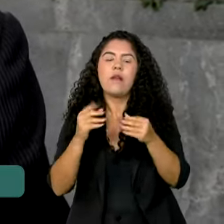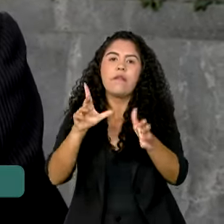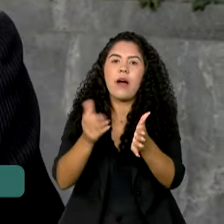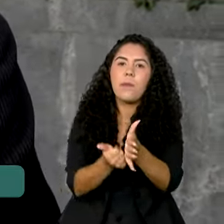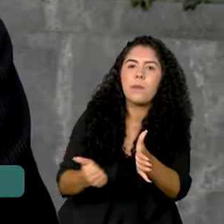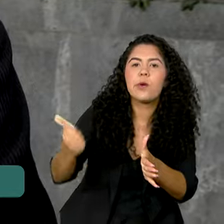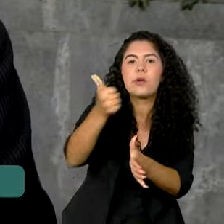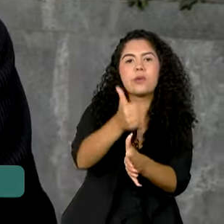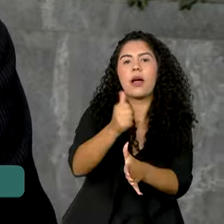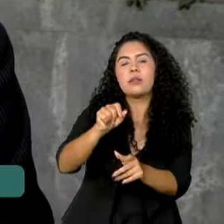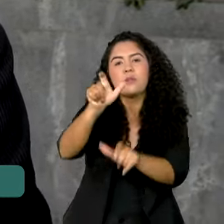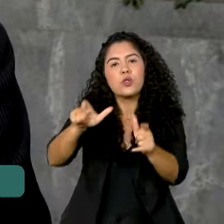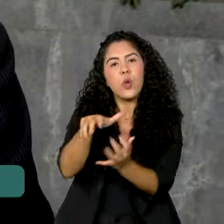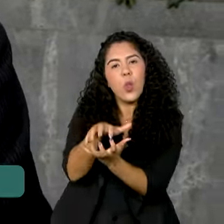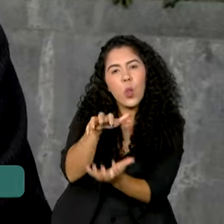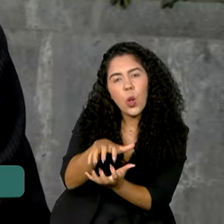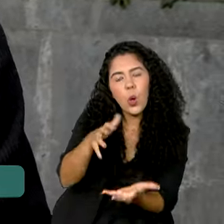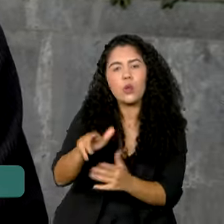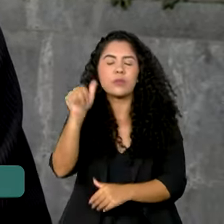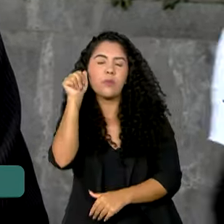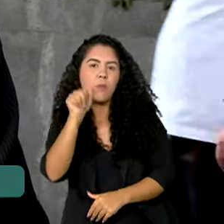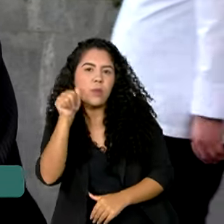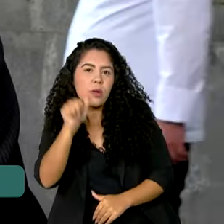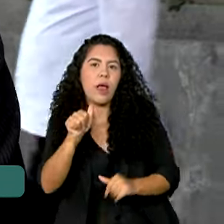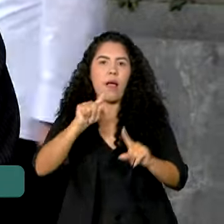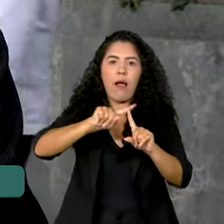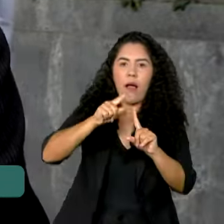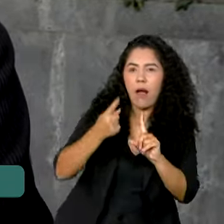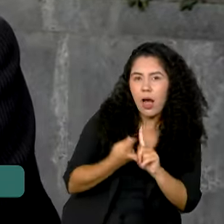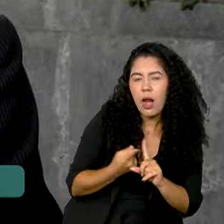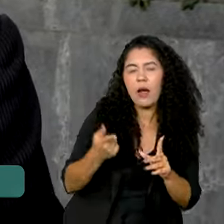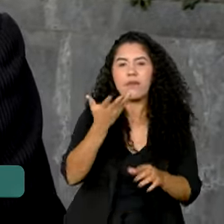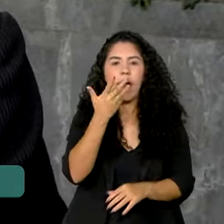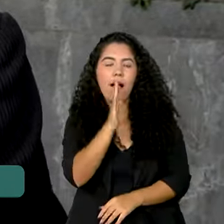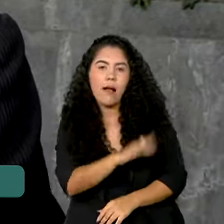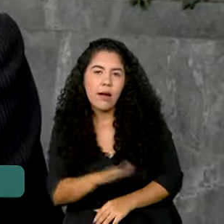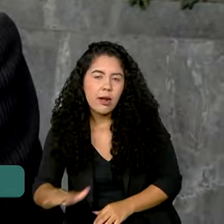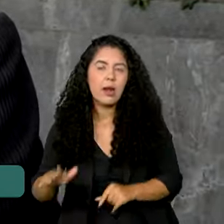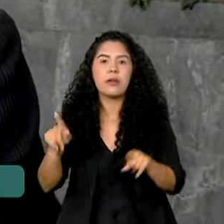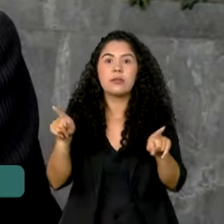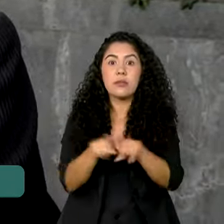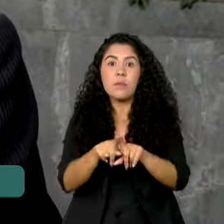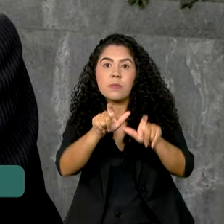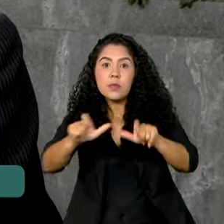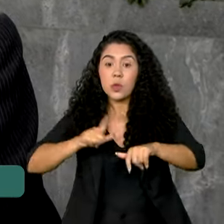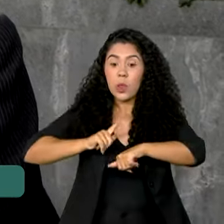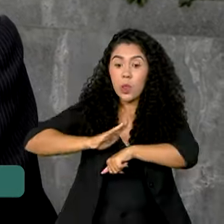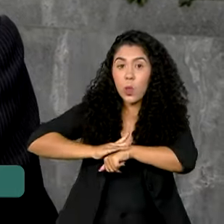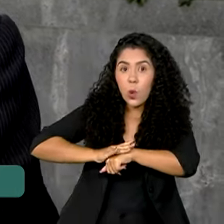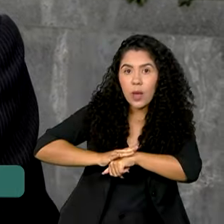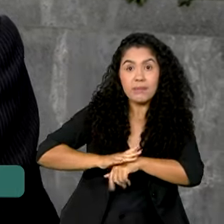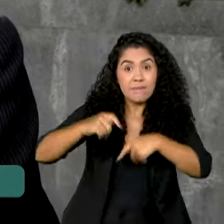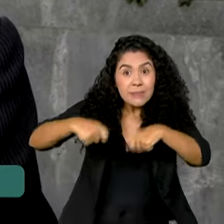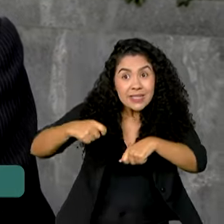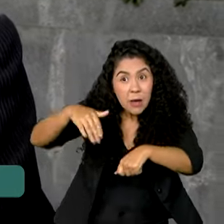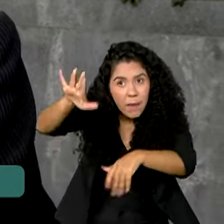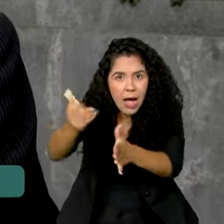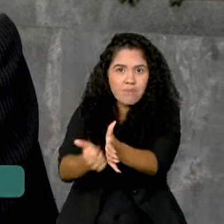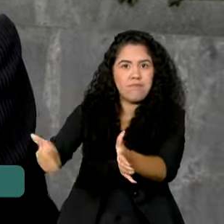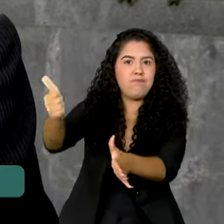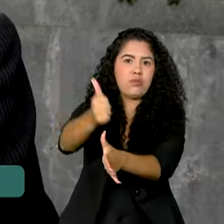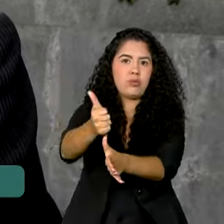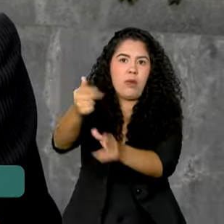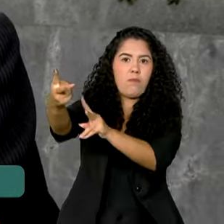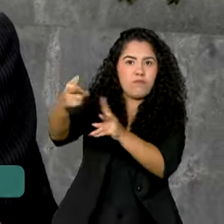de idade, às mulheres, às senhoras, às mulheres grávidas, às crianças, os que estejam doentes, os que precisarem mais. Esse será o critério.